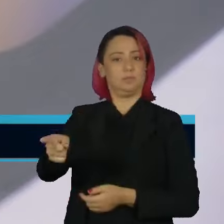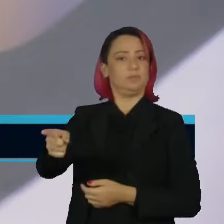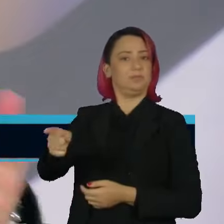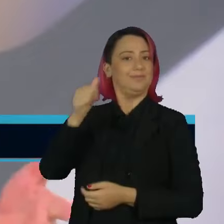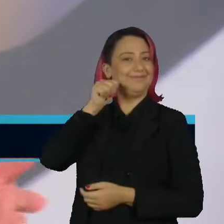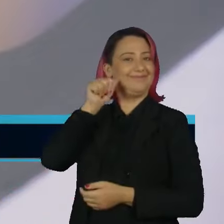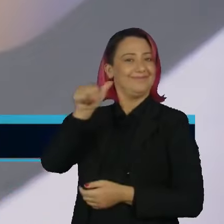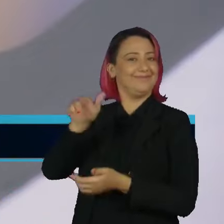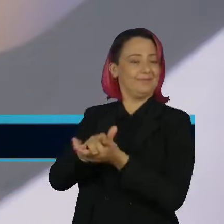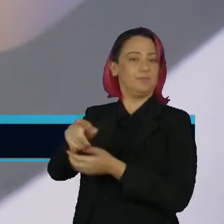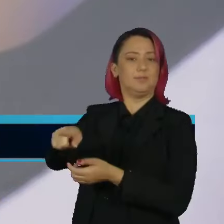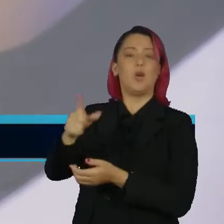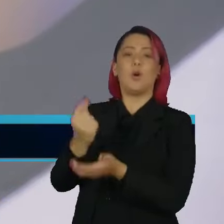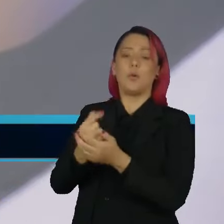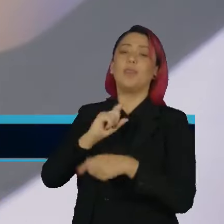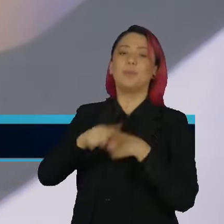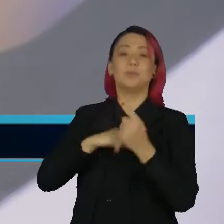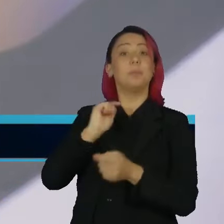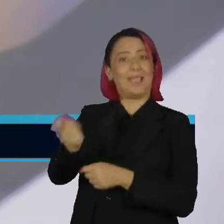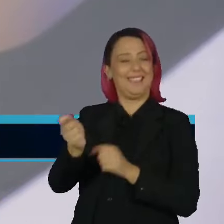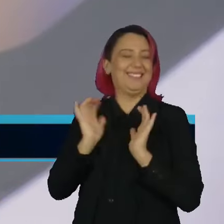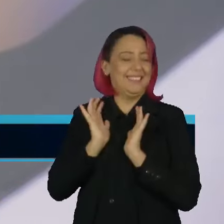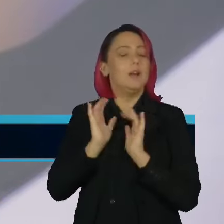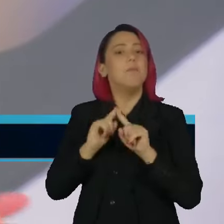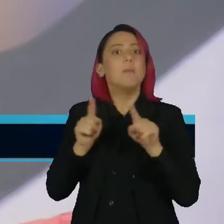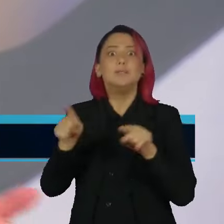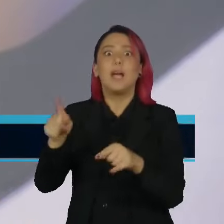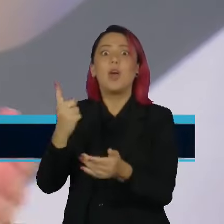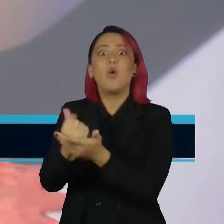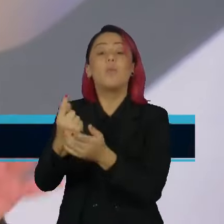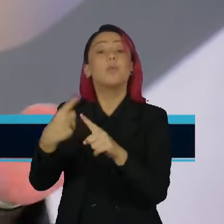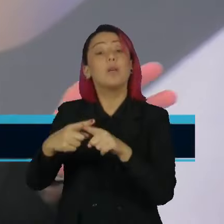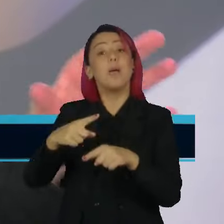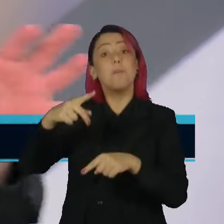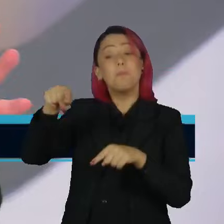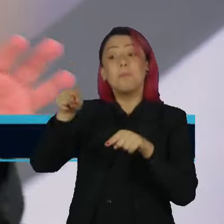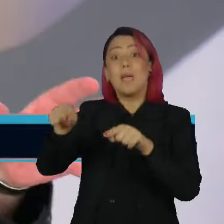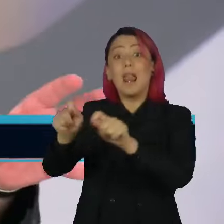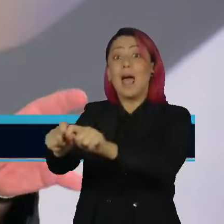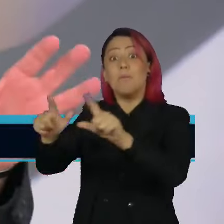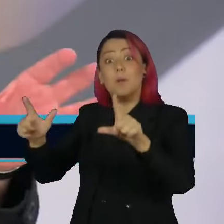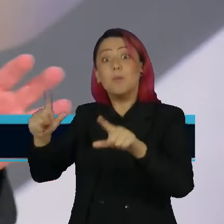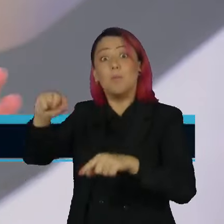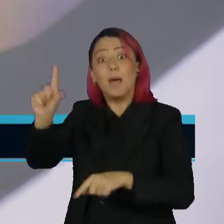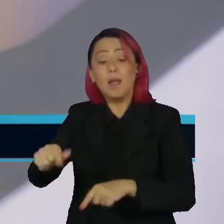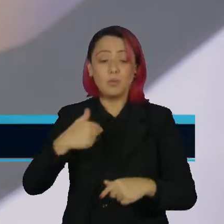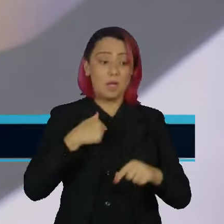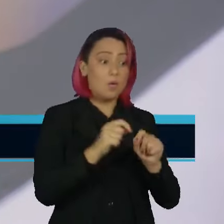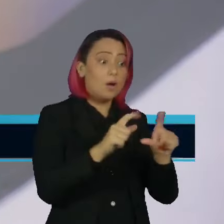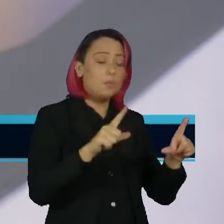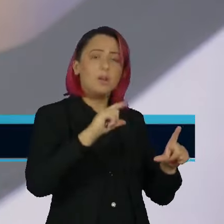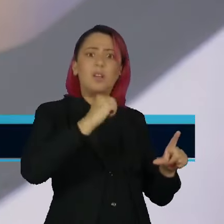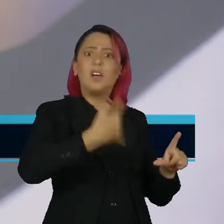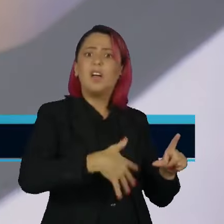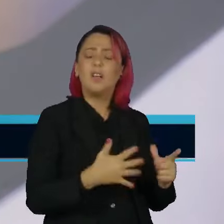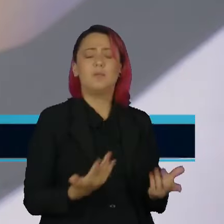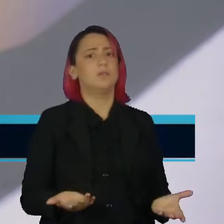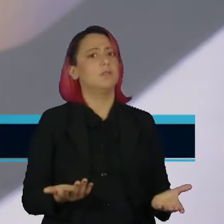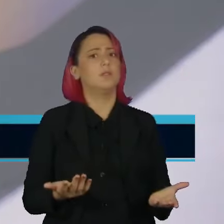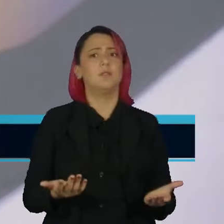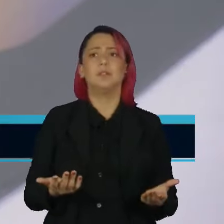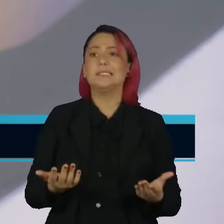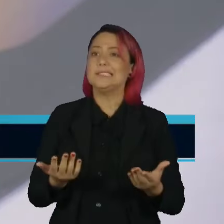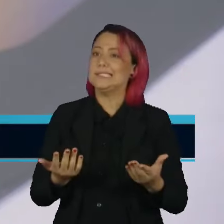obviamente, reembolsei a minha mulher por conta disso. Mas é muito como as empresas